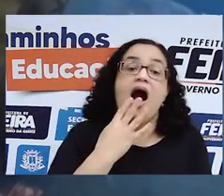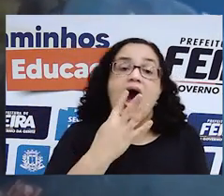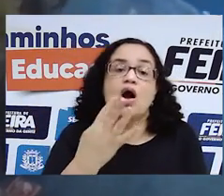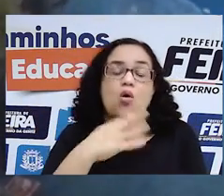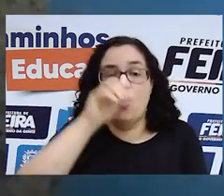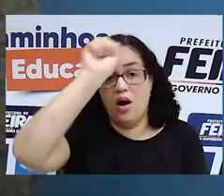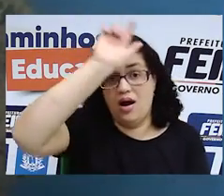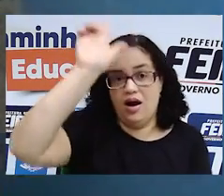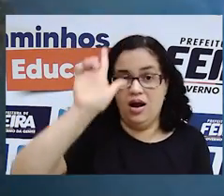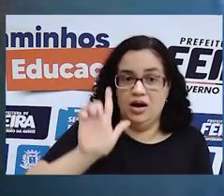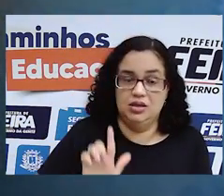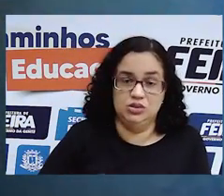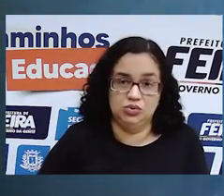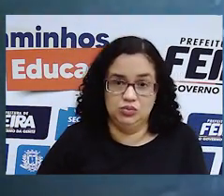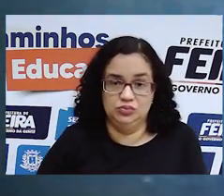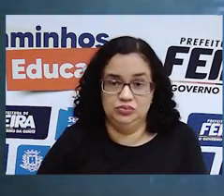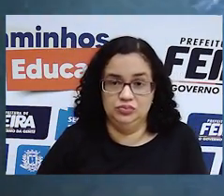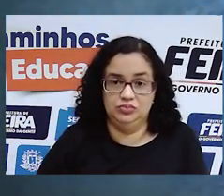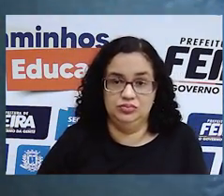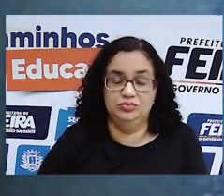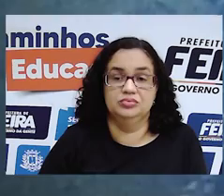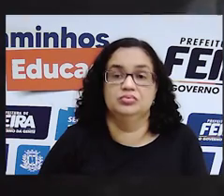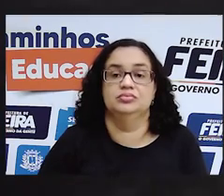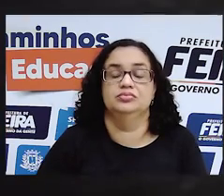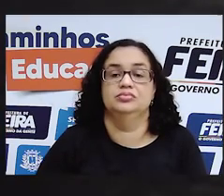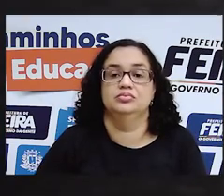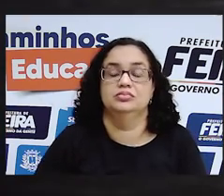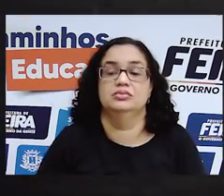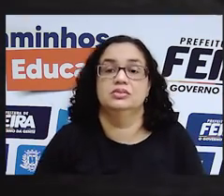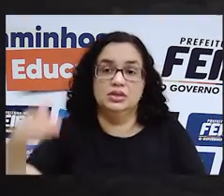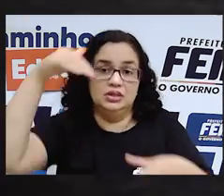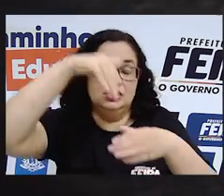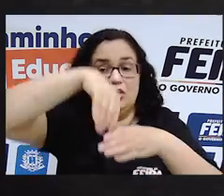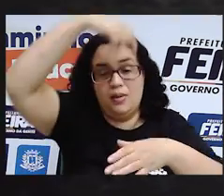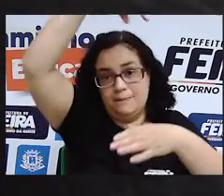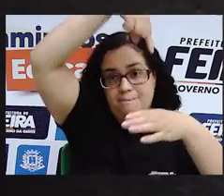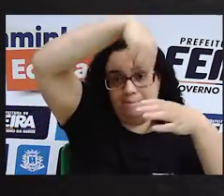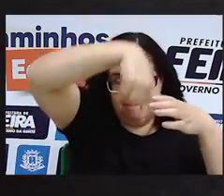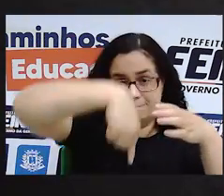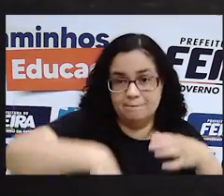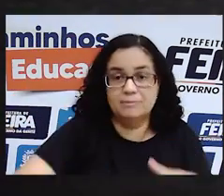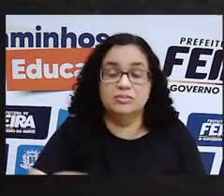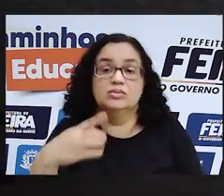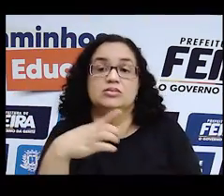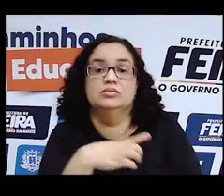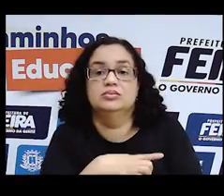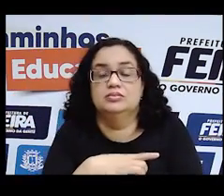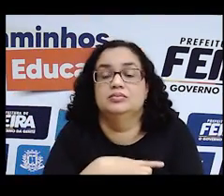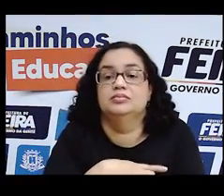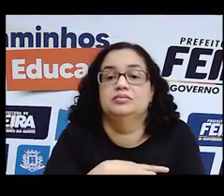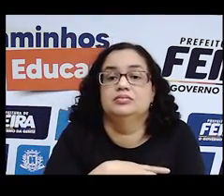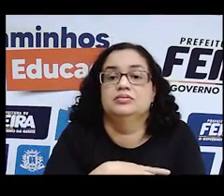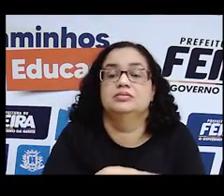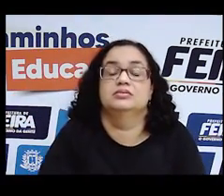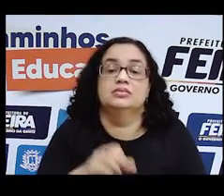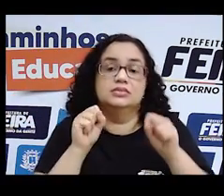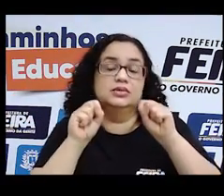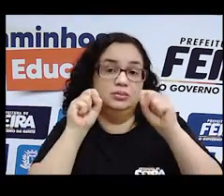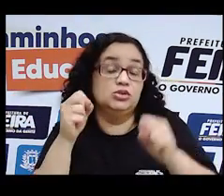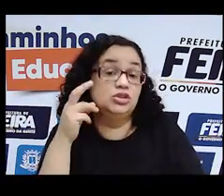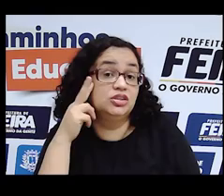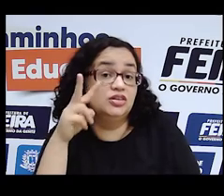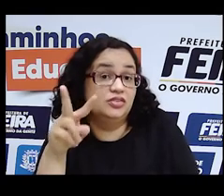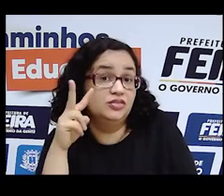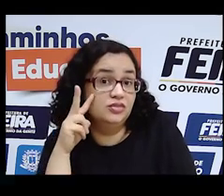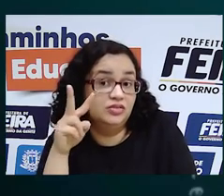do água deve-se ao alto conteúdo em sulfeto de hidrogênio. Dentro há uma profunda cavidade formada por pedra calcária que quase pode ser